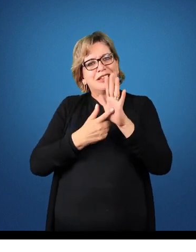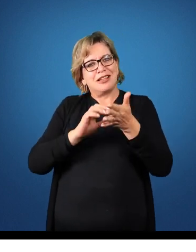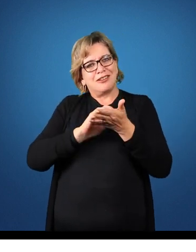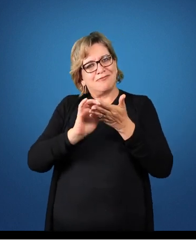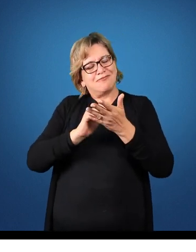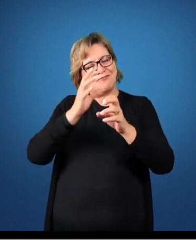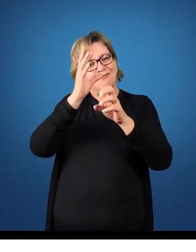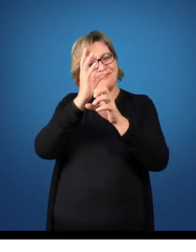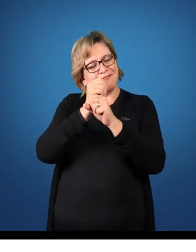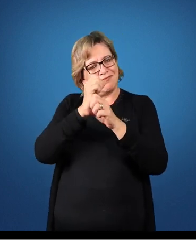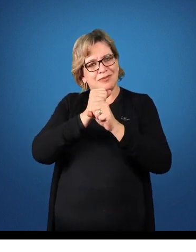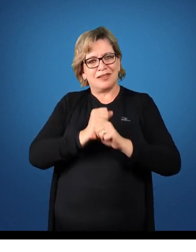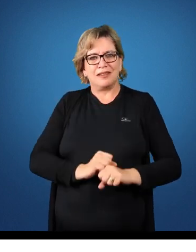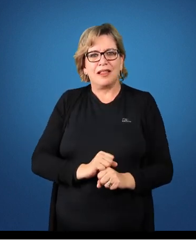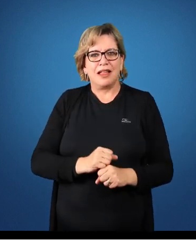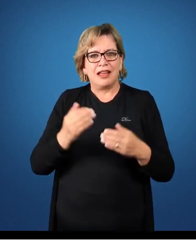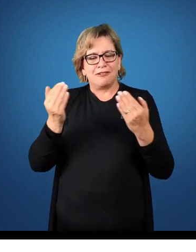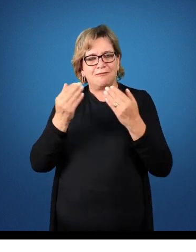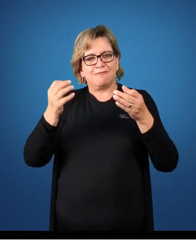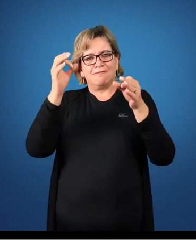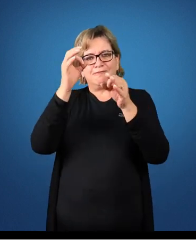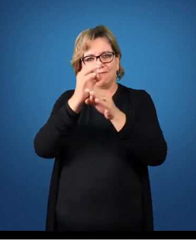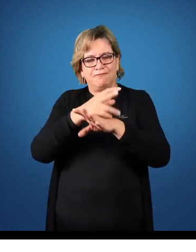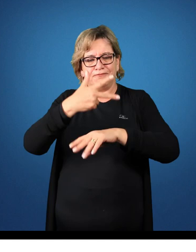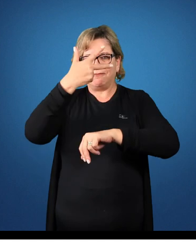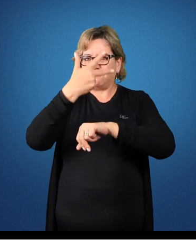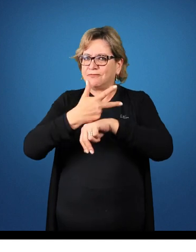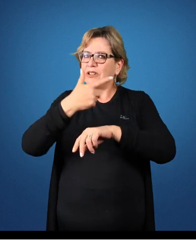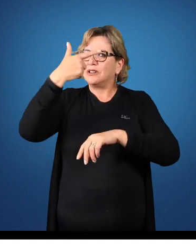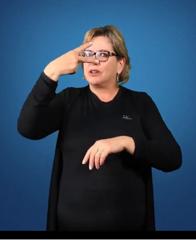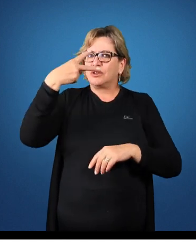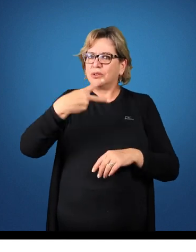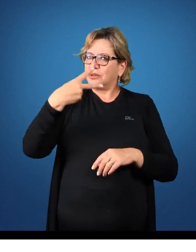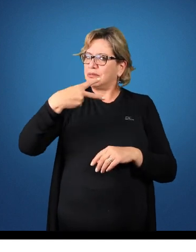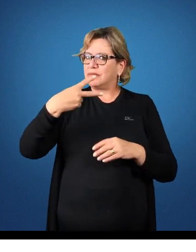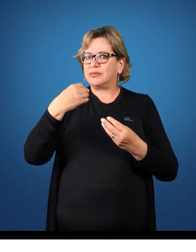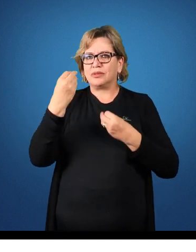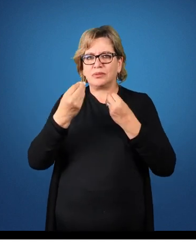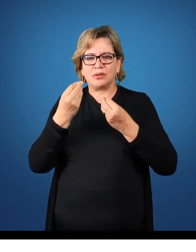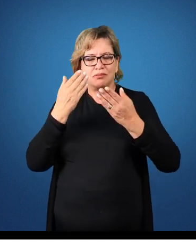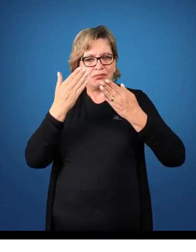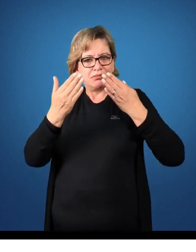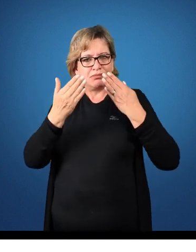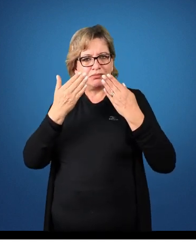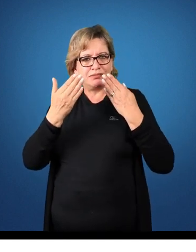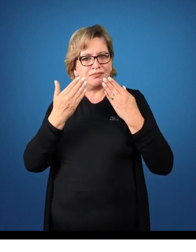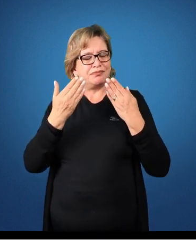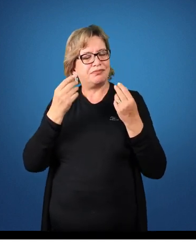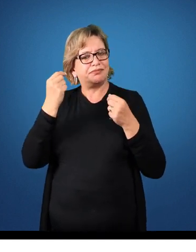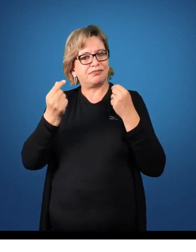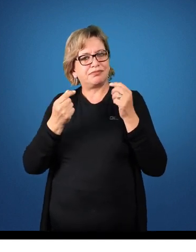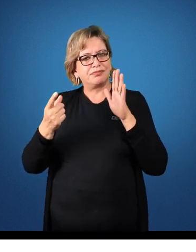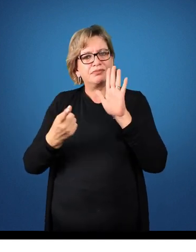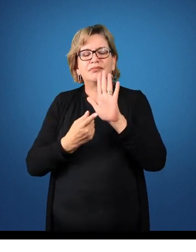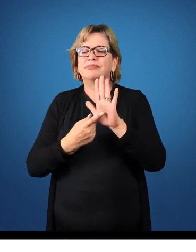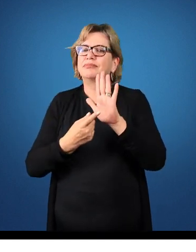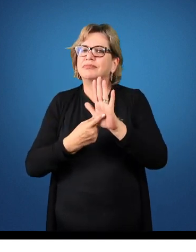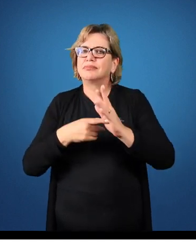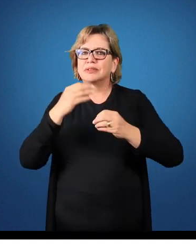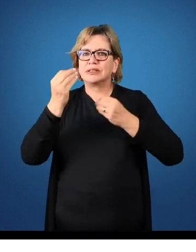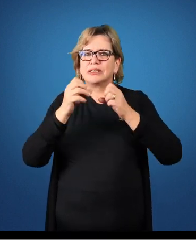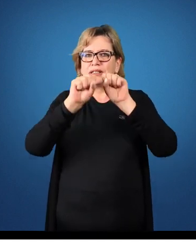pela contabilidade. Assim nós encerramos essa segunda análise, essa análise relativa